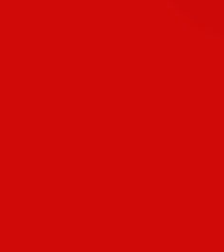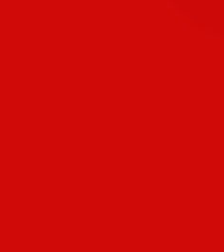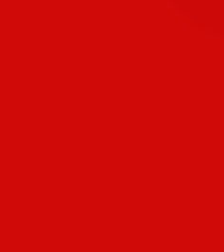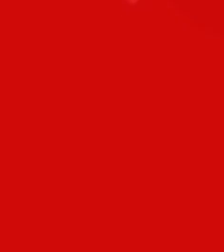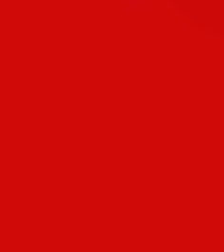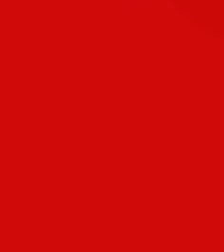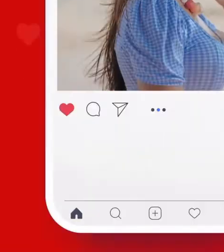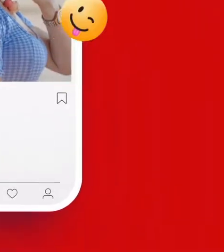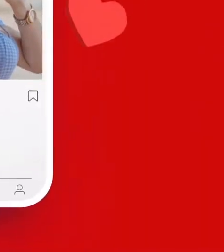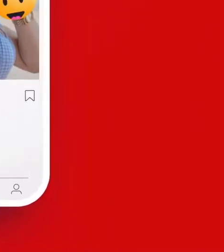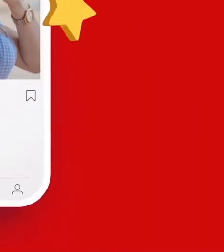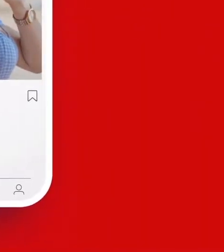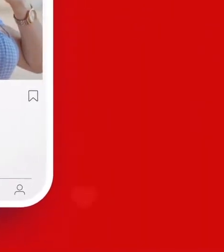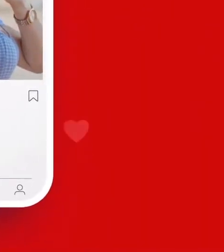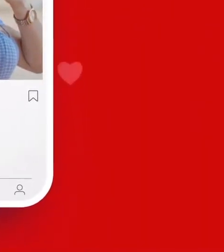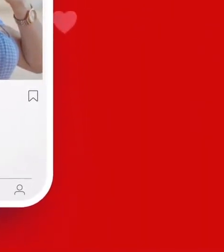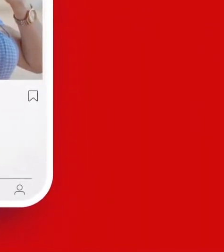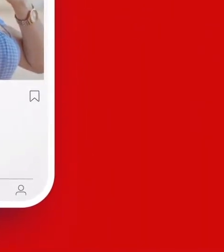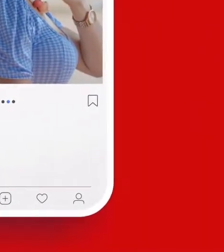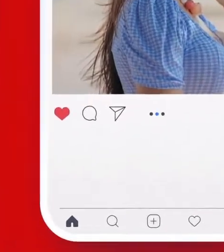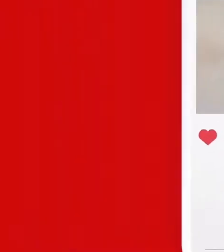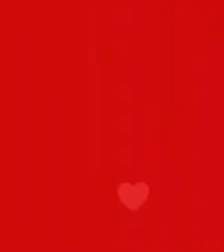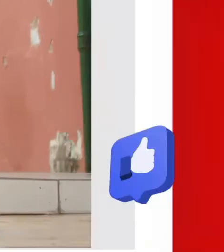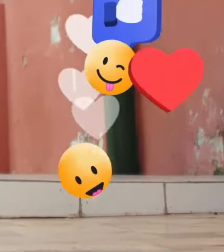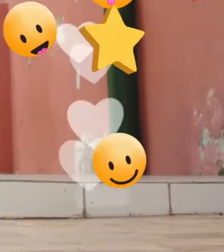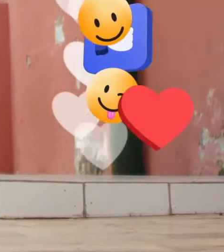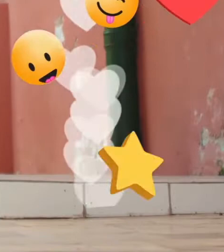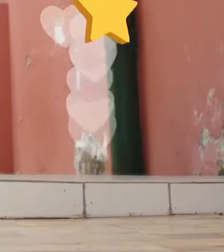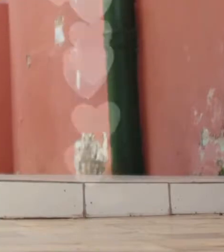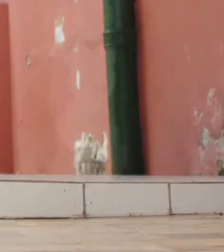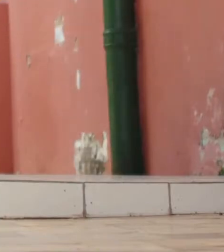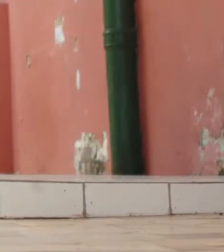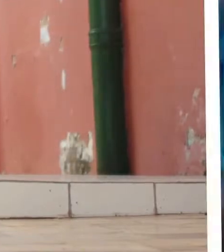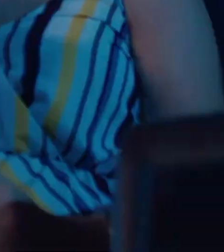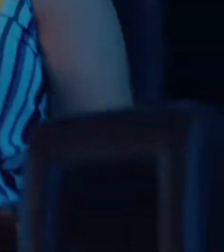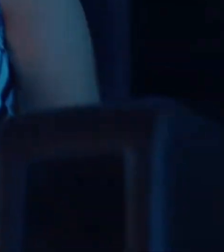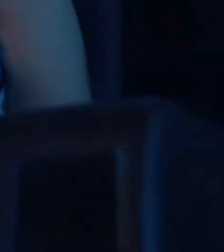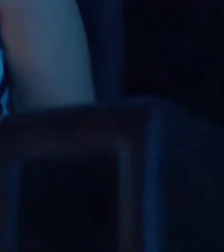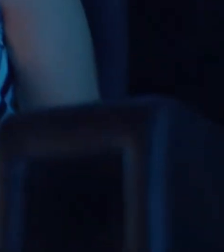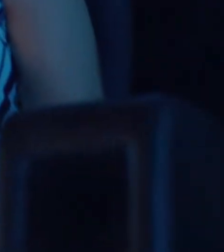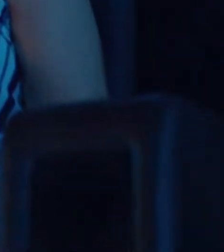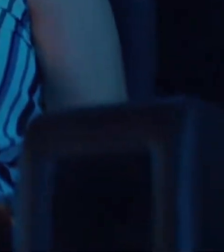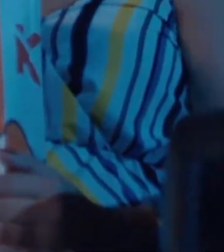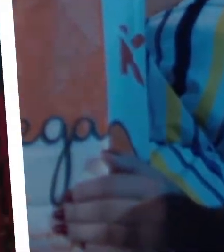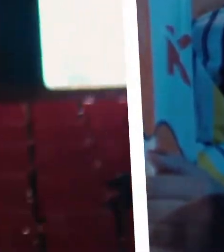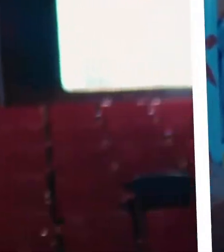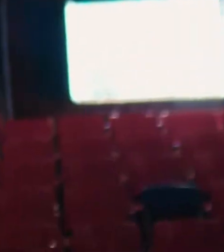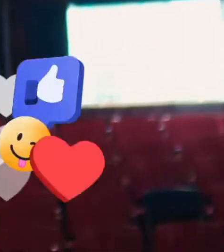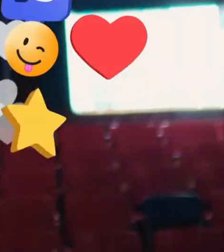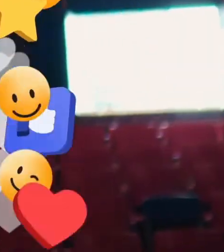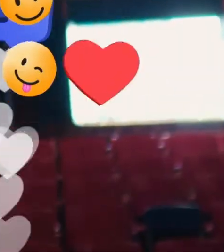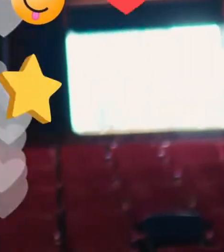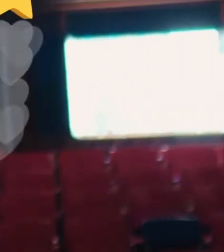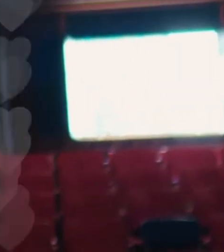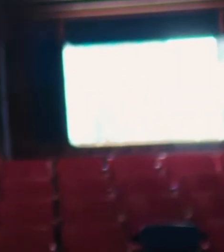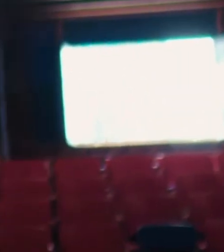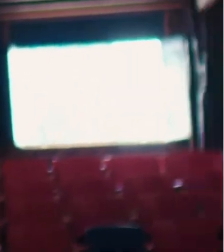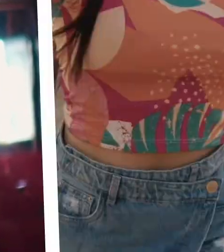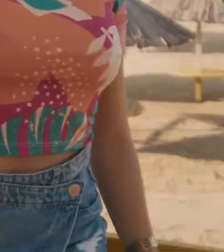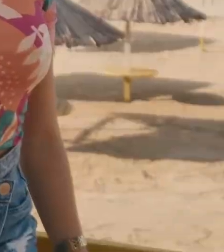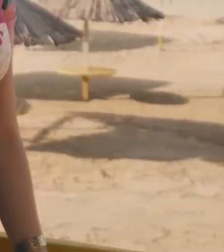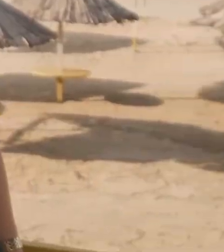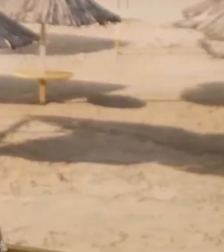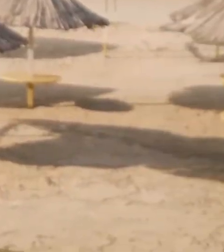Essa é a Bia. Essa também é a Bia. Bia curte dançar. Bia adora cinema. Bia gosta de